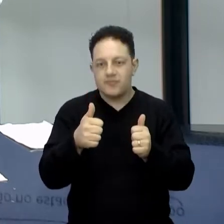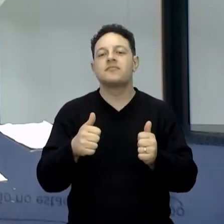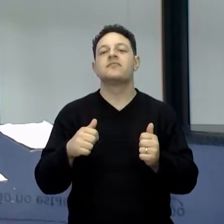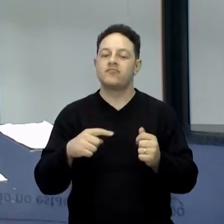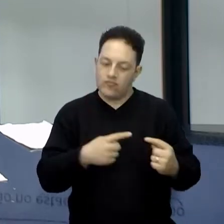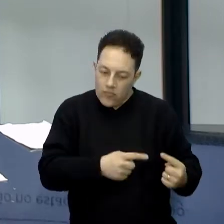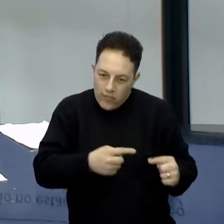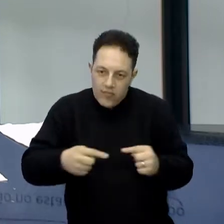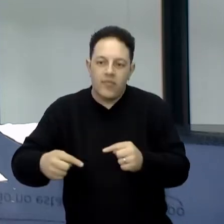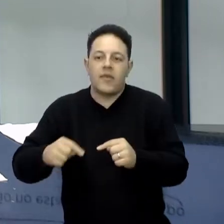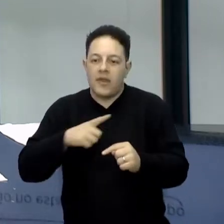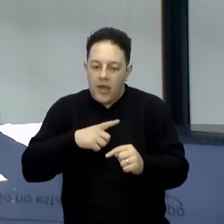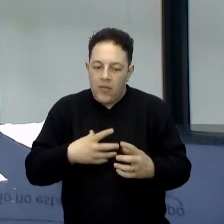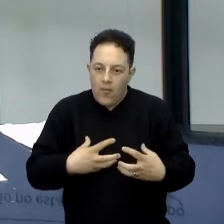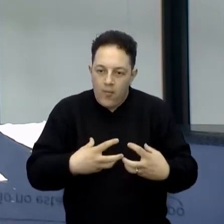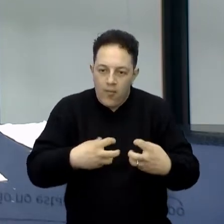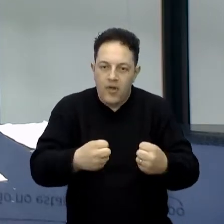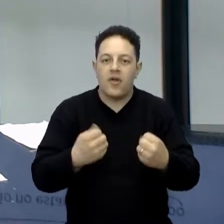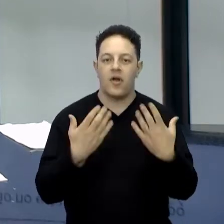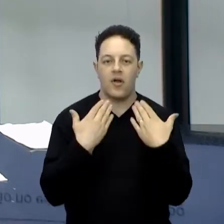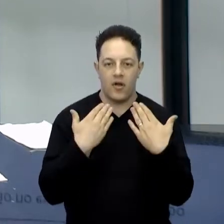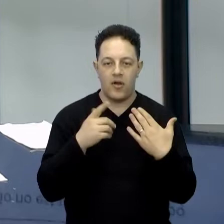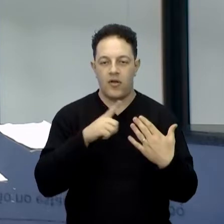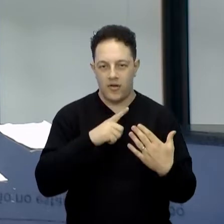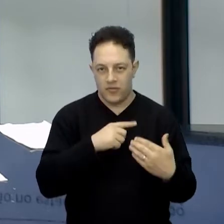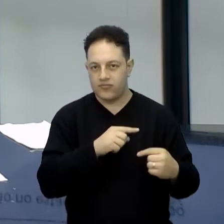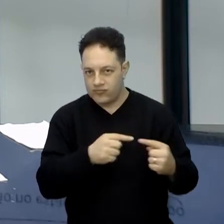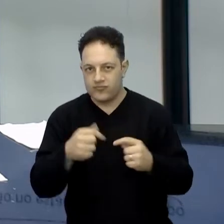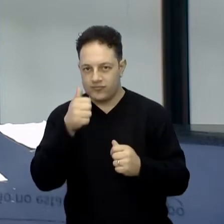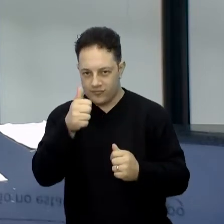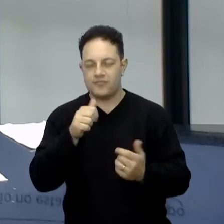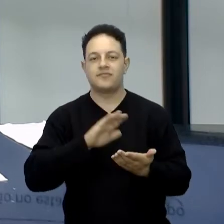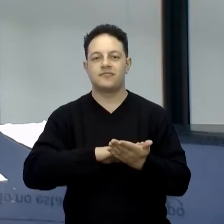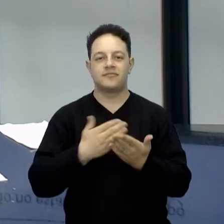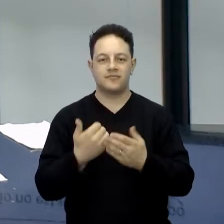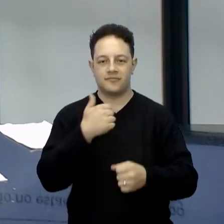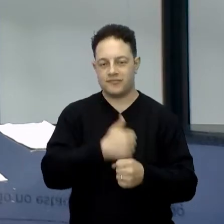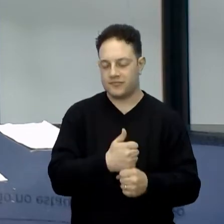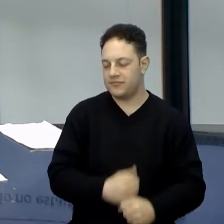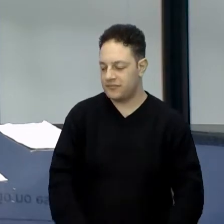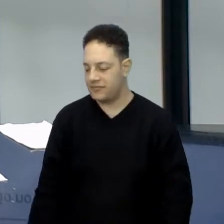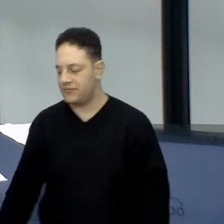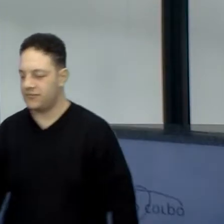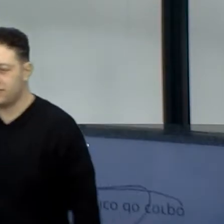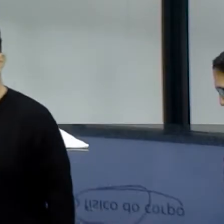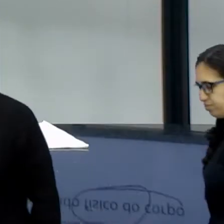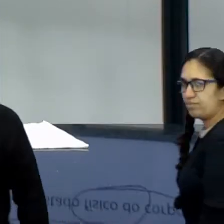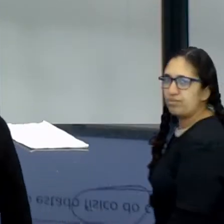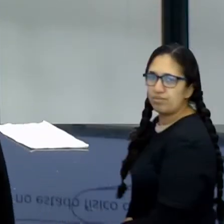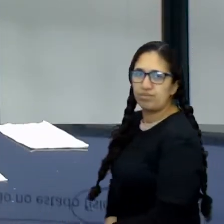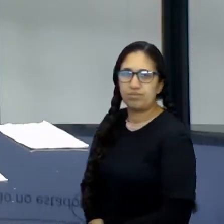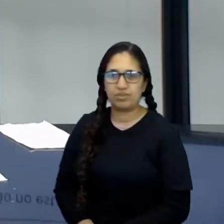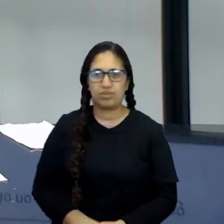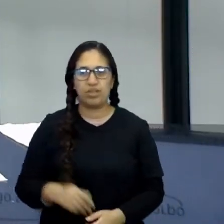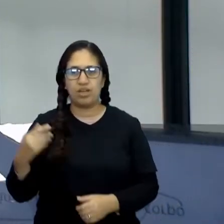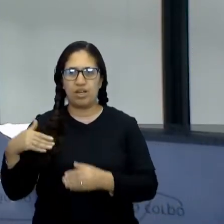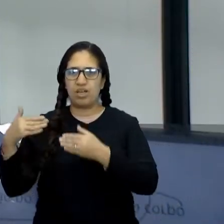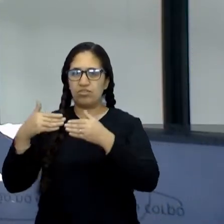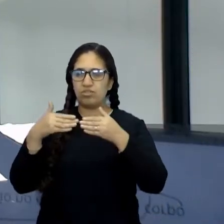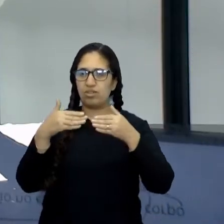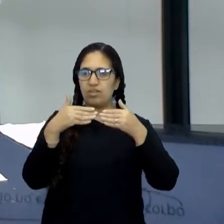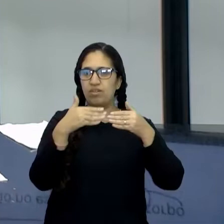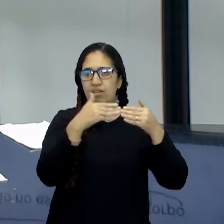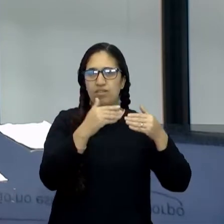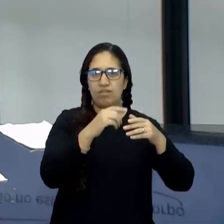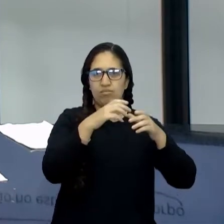condutores passam calor um pro outro por condução. A partícula daqui, né? Agita essa aqui, agita outra e assim todo mundo